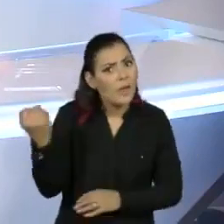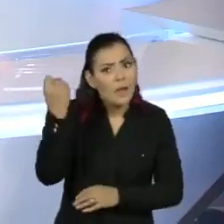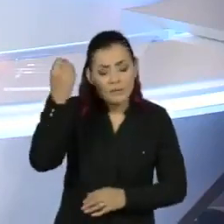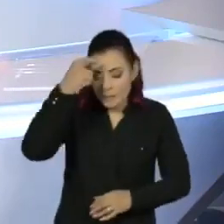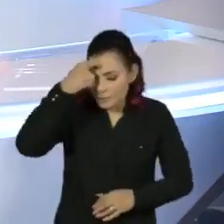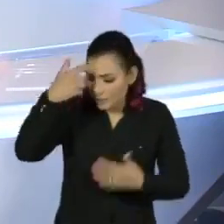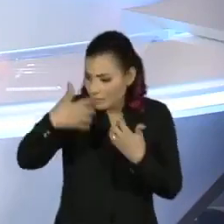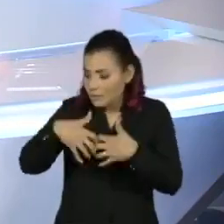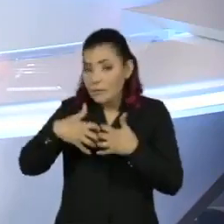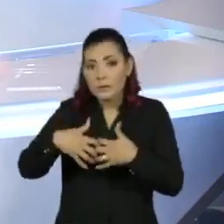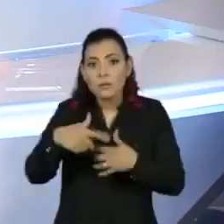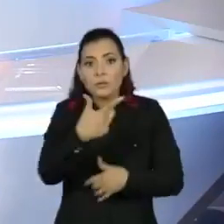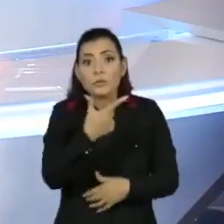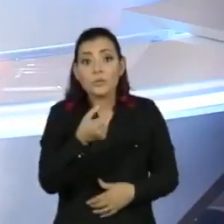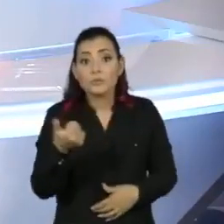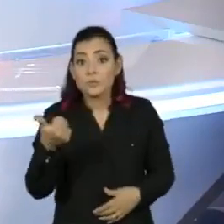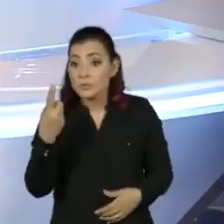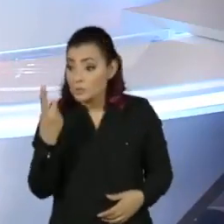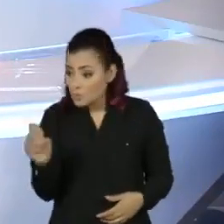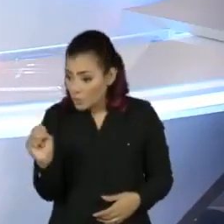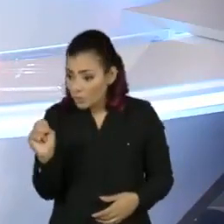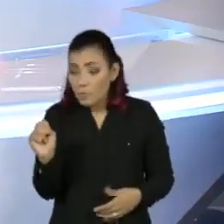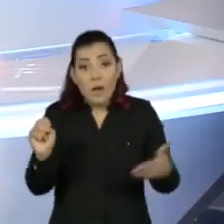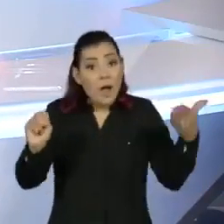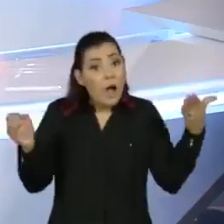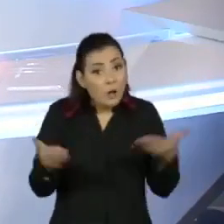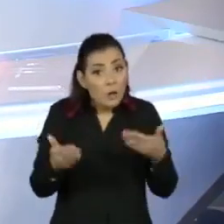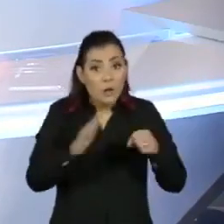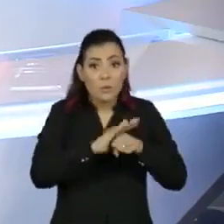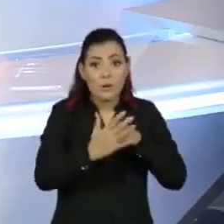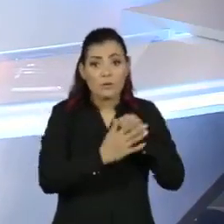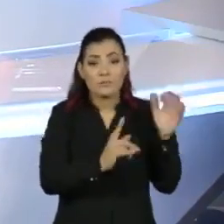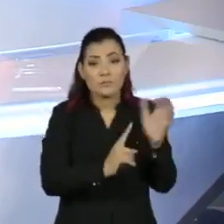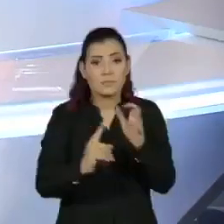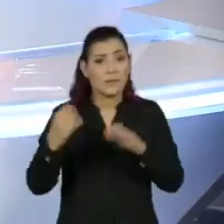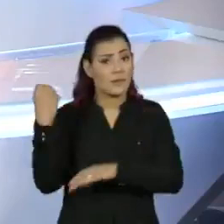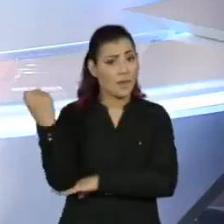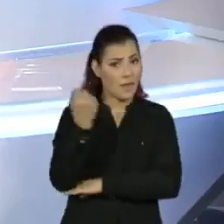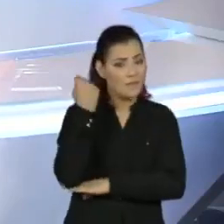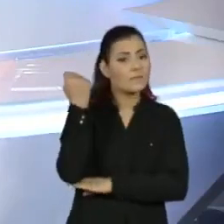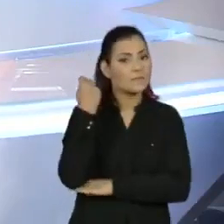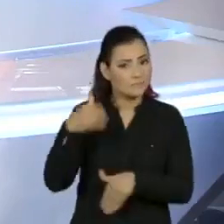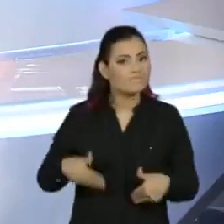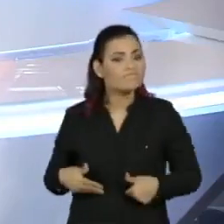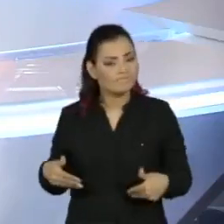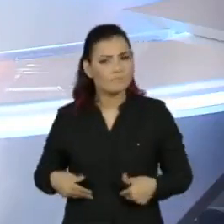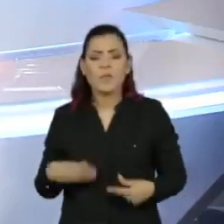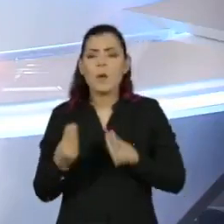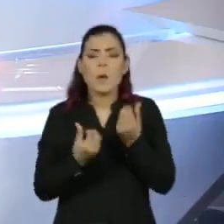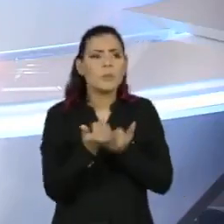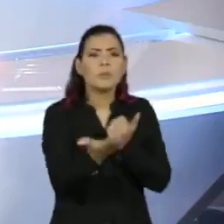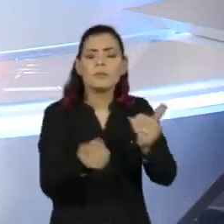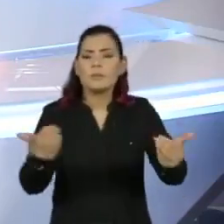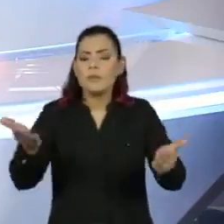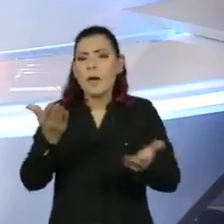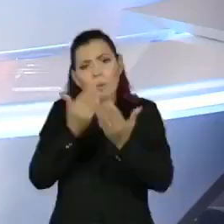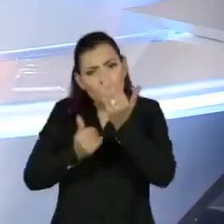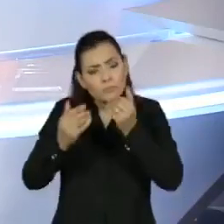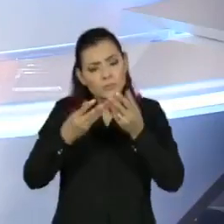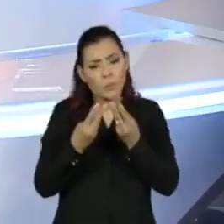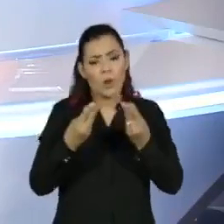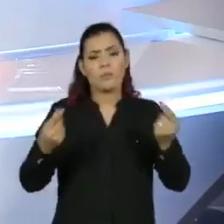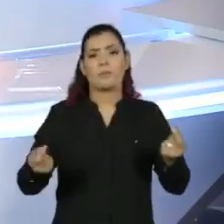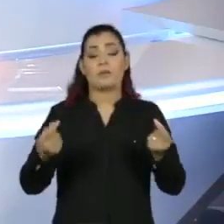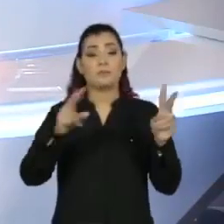esses dados são de 2018. Agora, com a pandemia, a situação é muito mais grave. Como garantir a alimentação de qualidade para essas